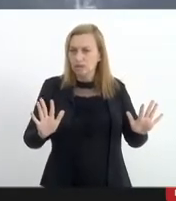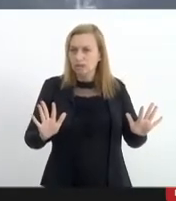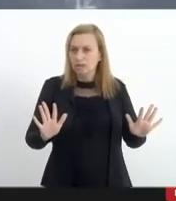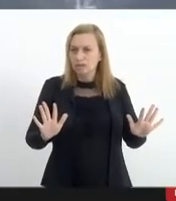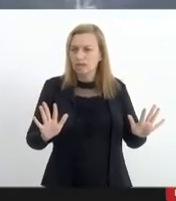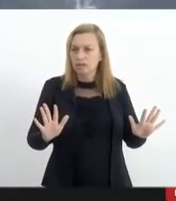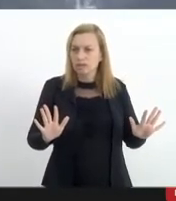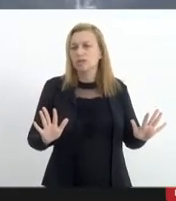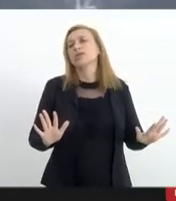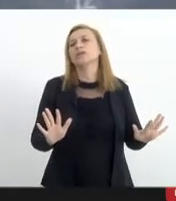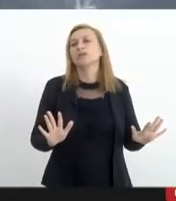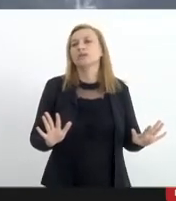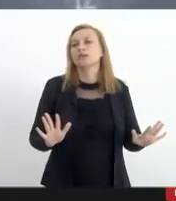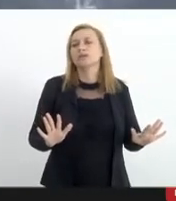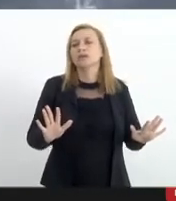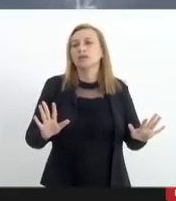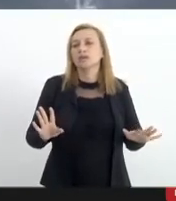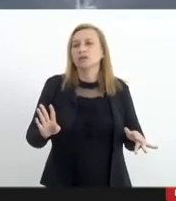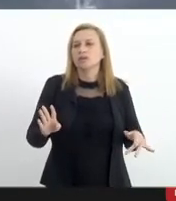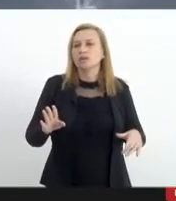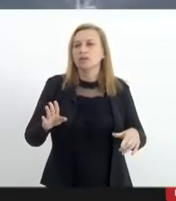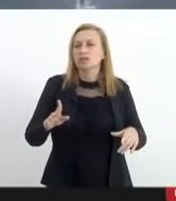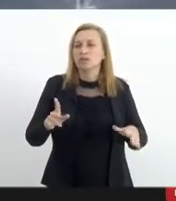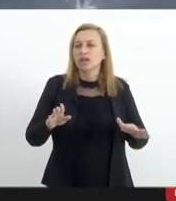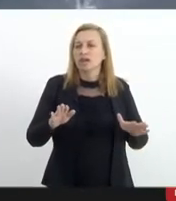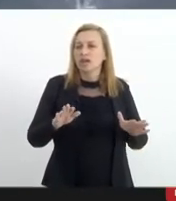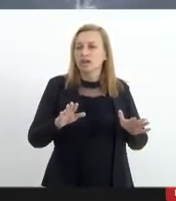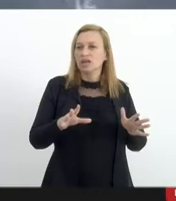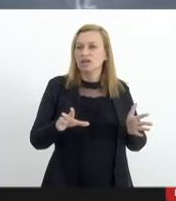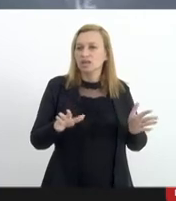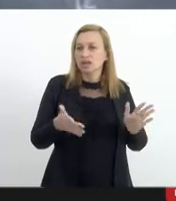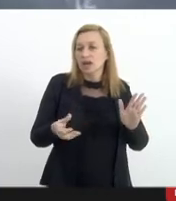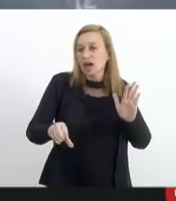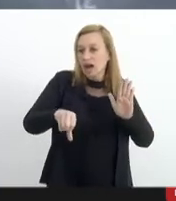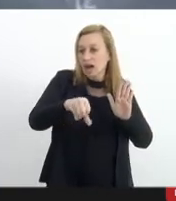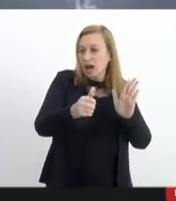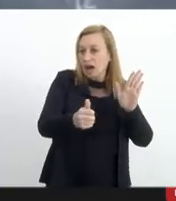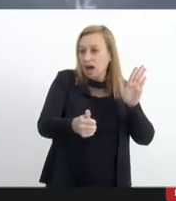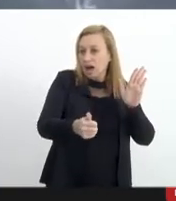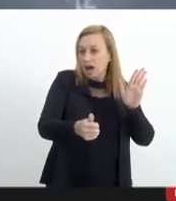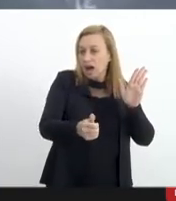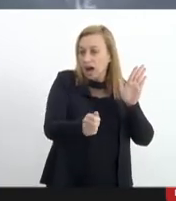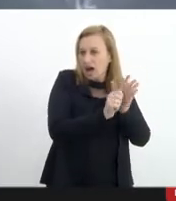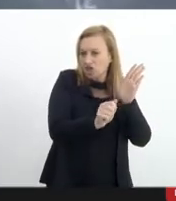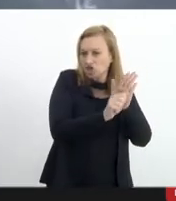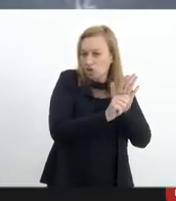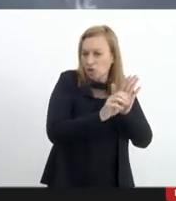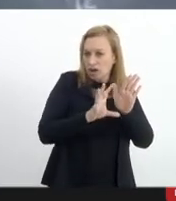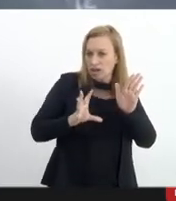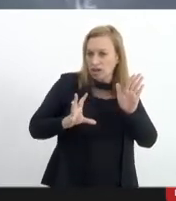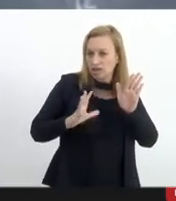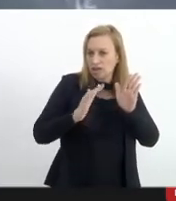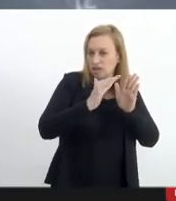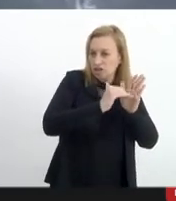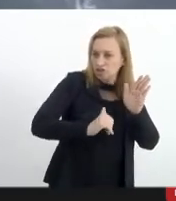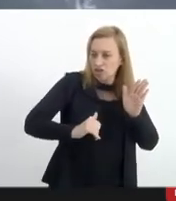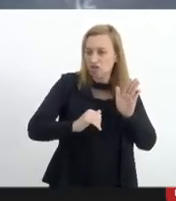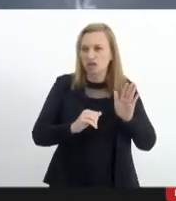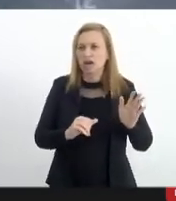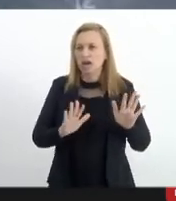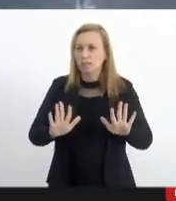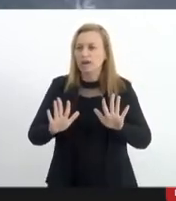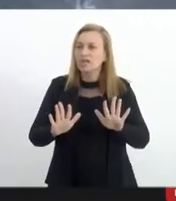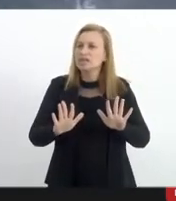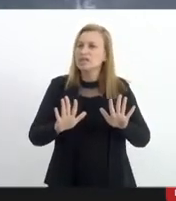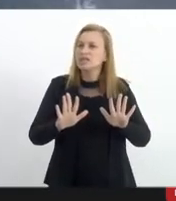fundamental de poder que é os ilícitos e as armas e esse desmonte não seria mais